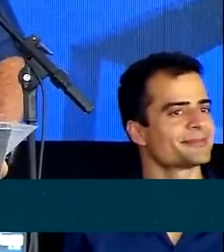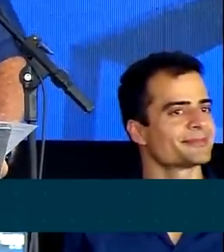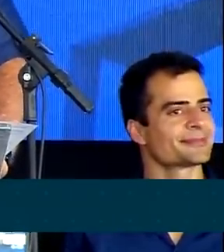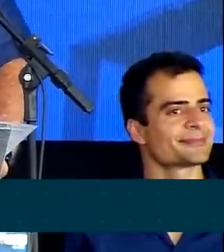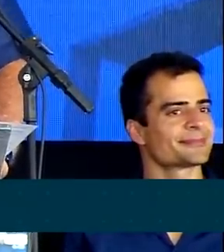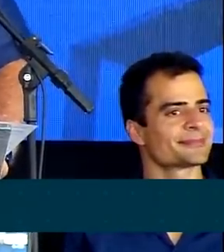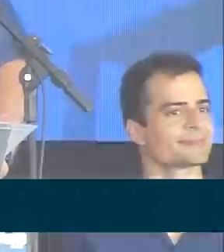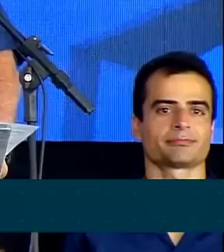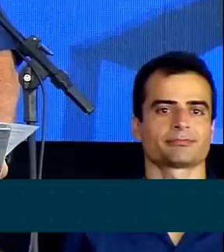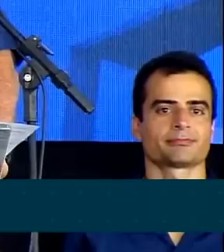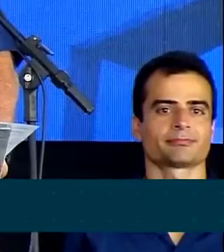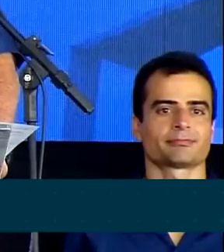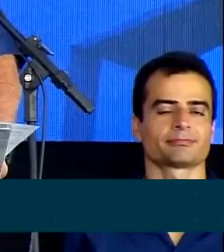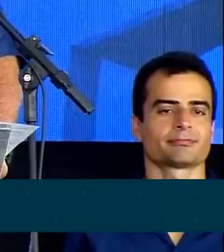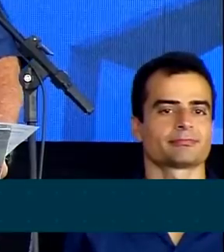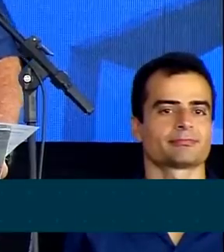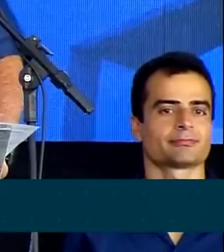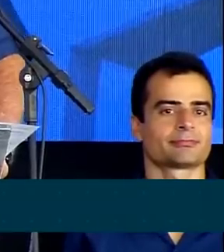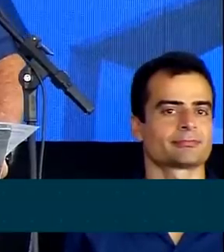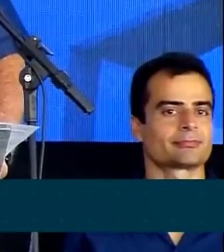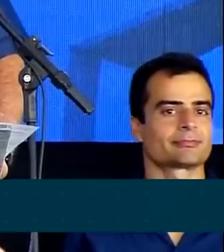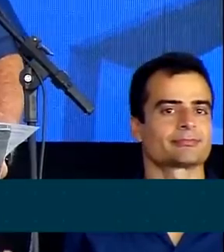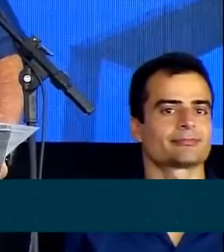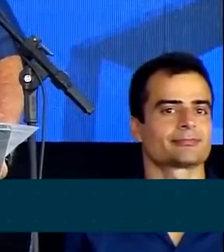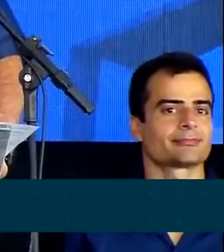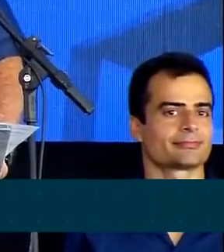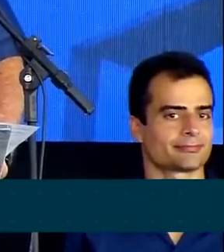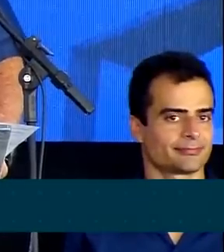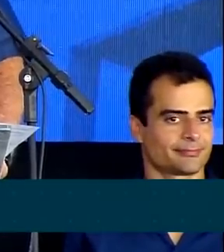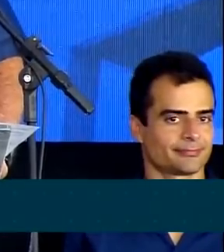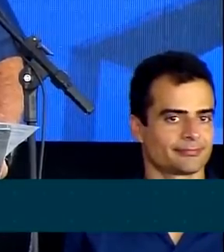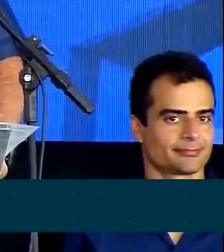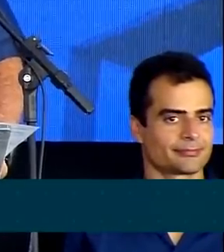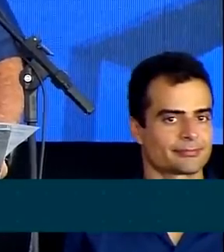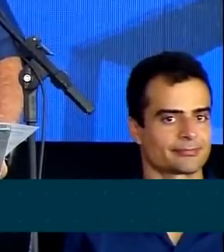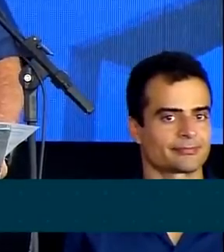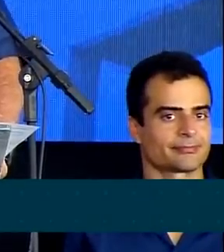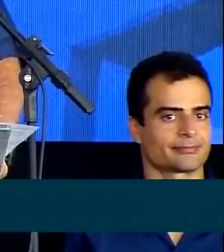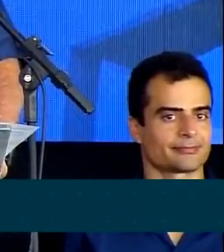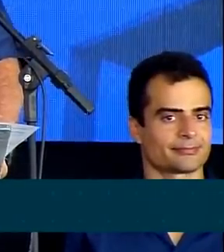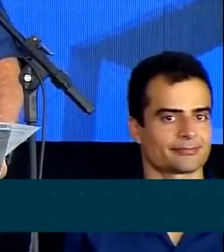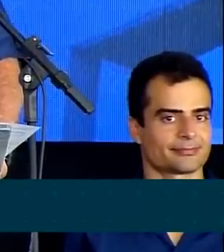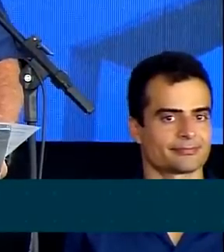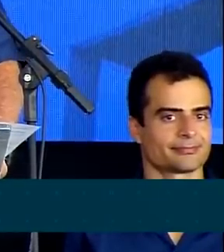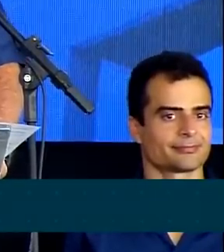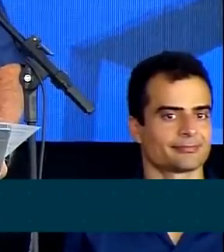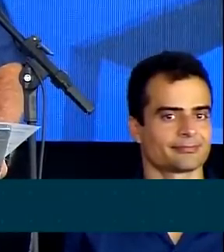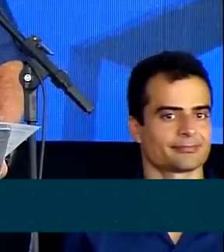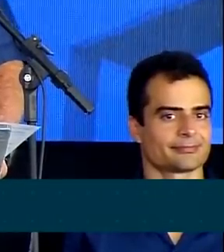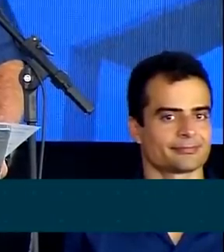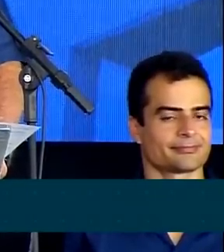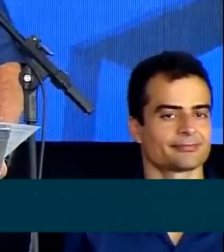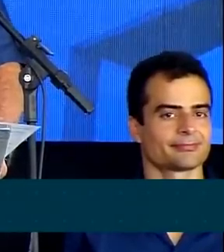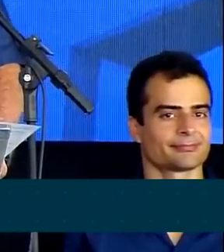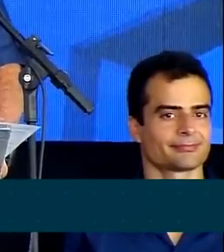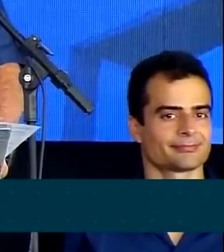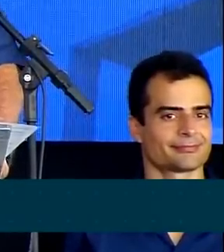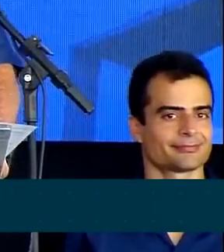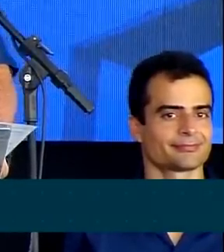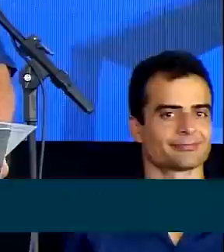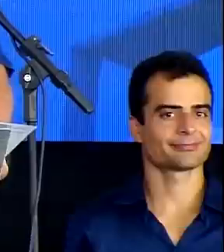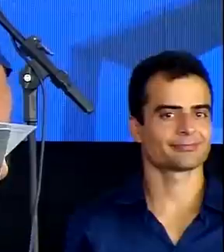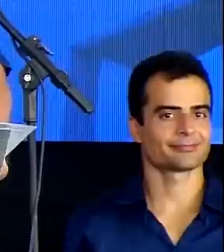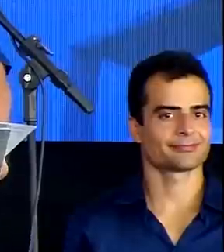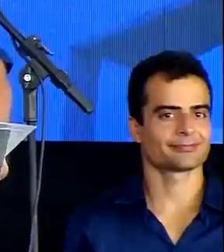passagem por aqui. Não tem preço. Olhar para a fisionomia das pessoas que recebem a casa própria, a alegria